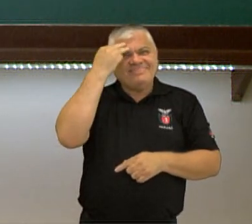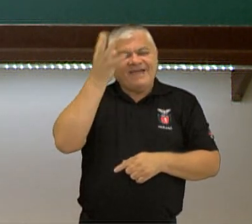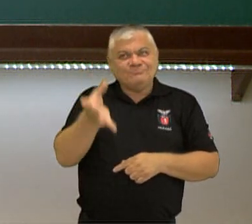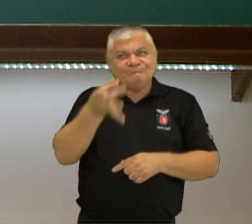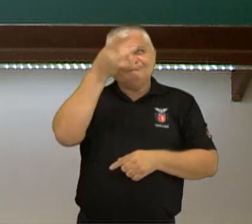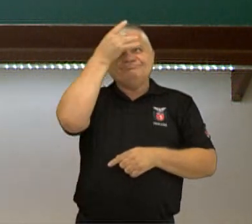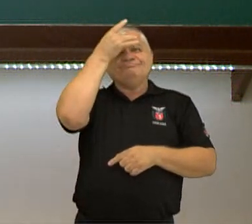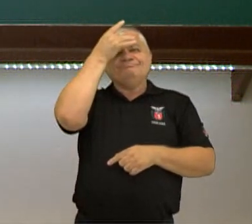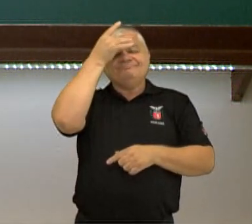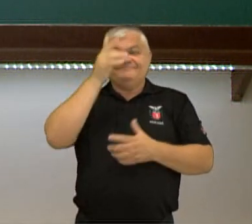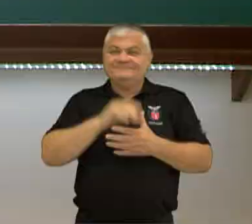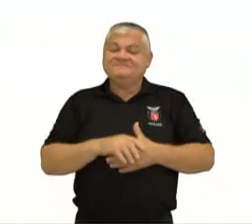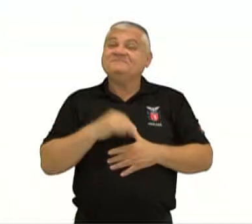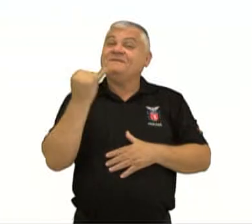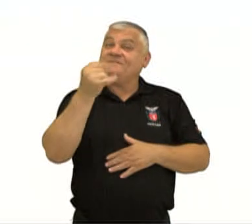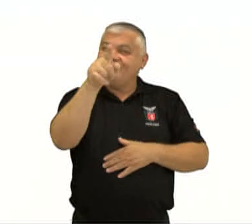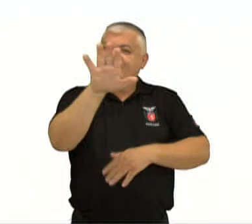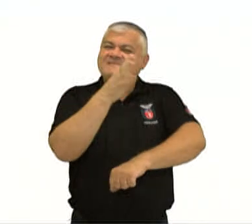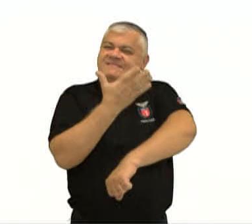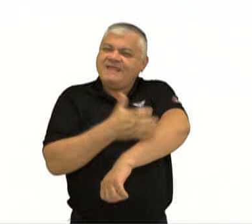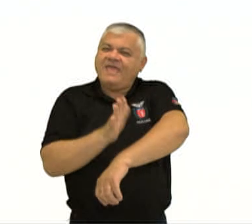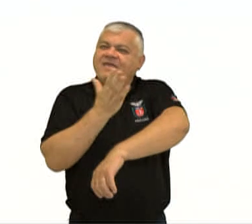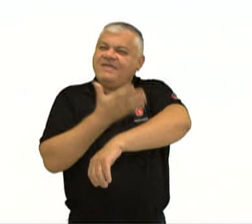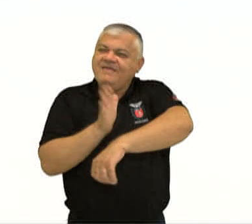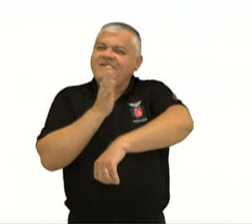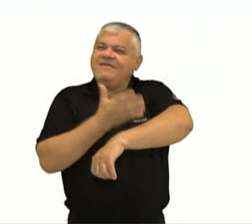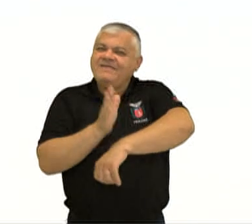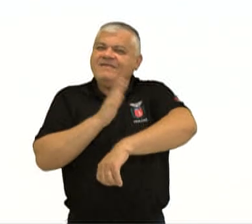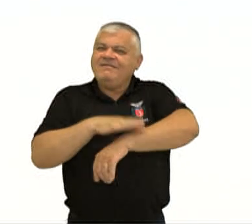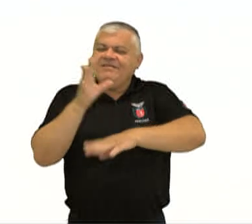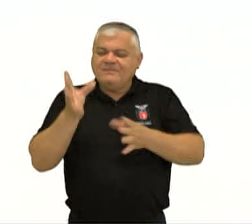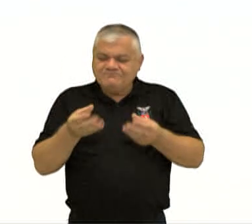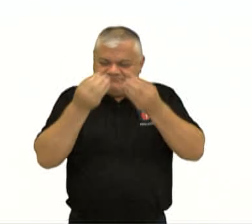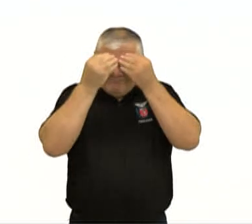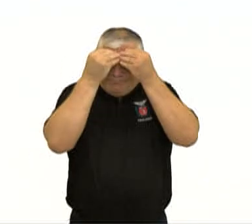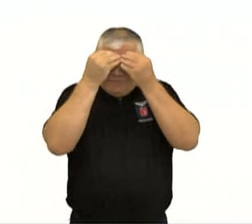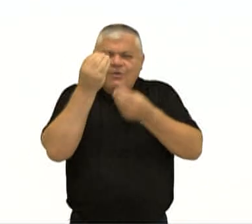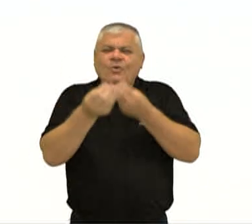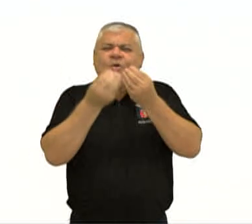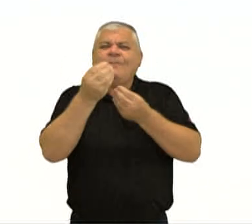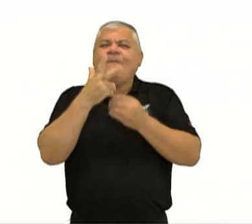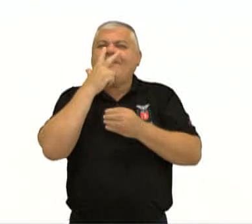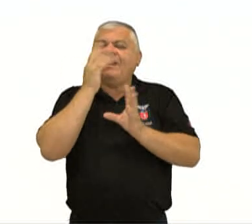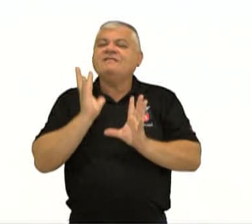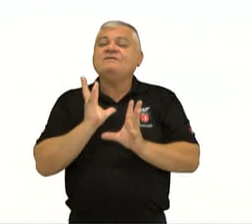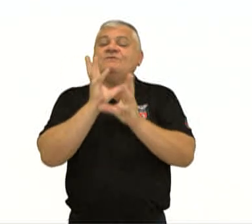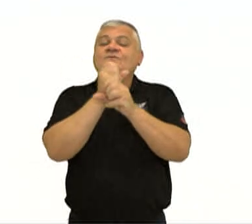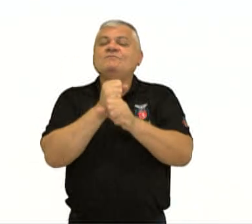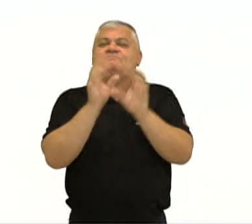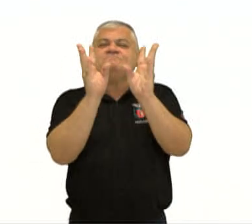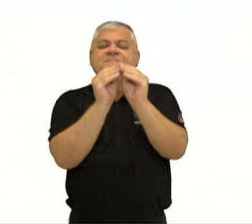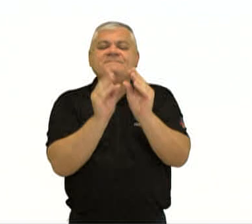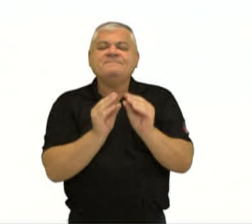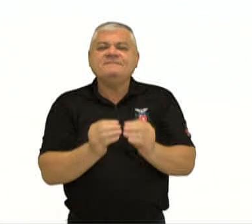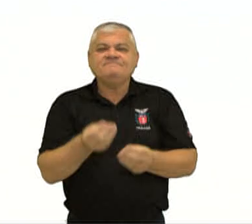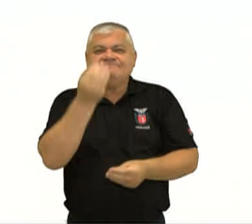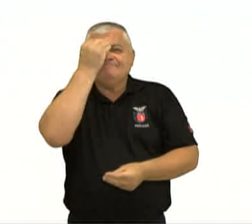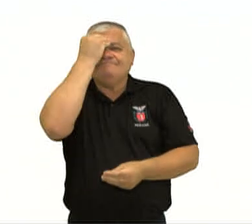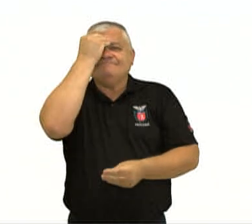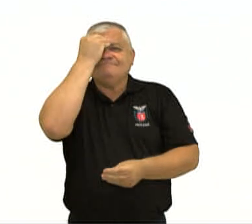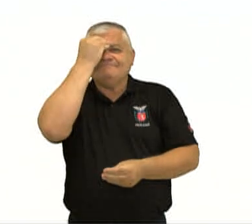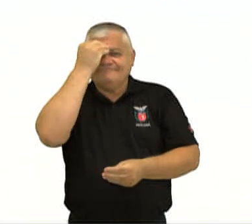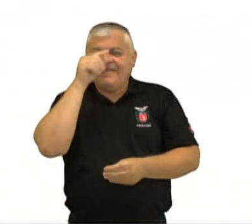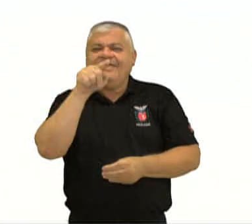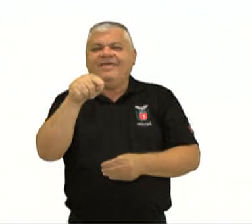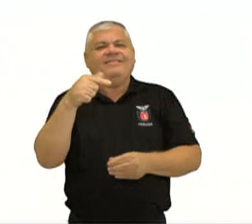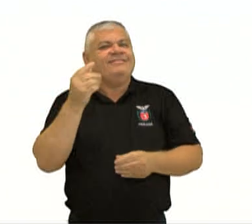Aconselho sempre que você treine para fazer o mapa mental, ou seja, um resumo de um determinado conteúdo, tá certo? Faça